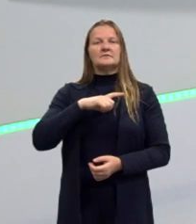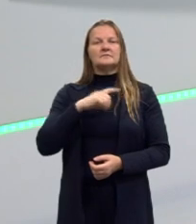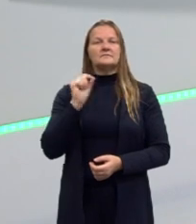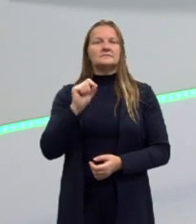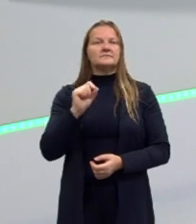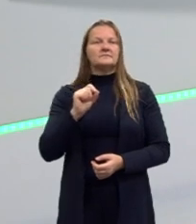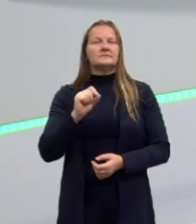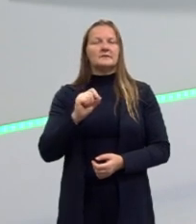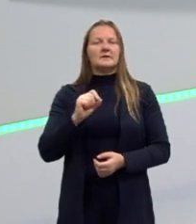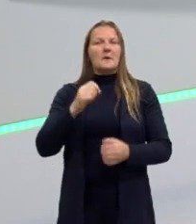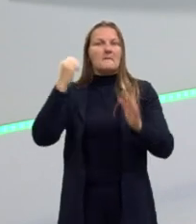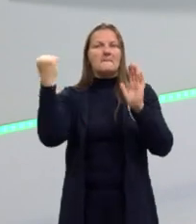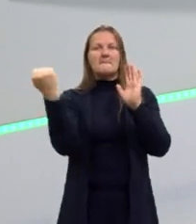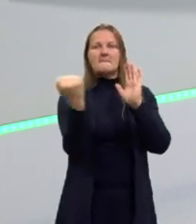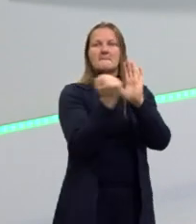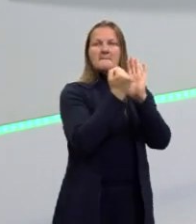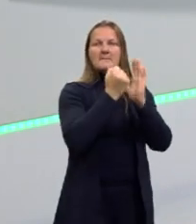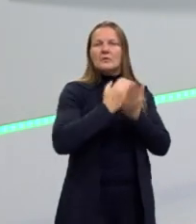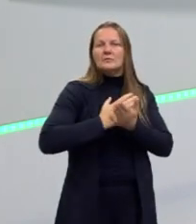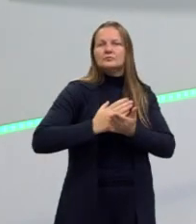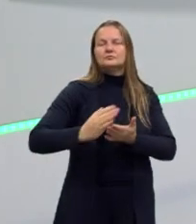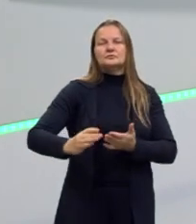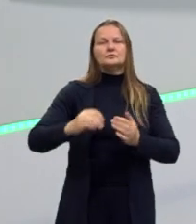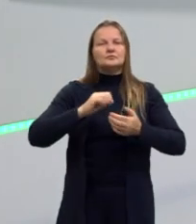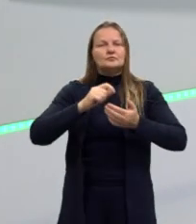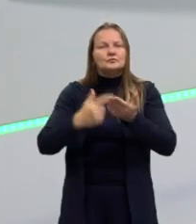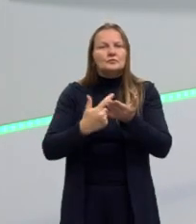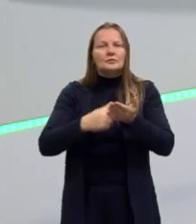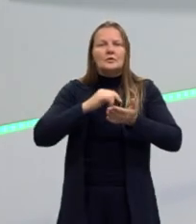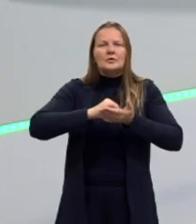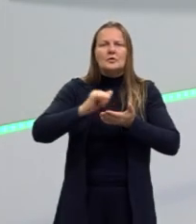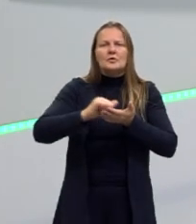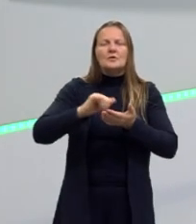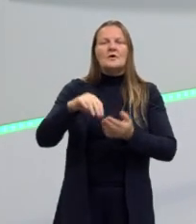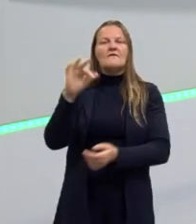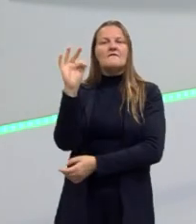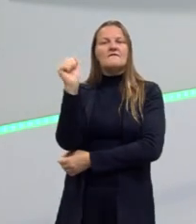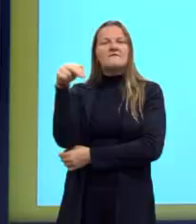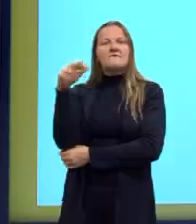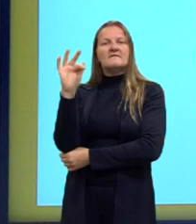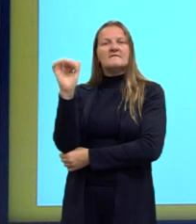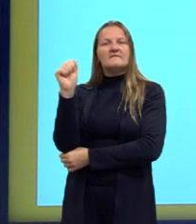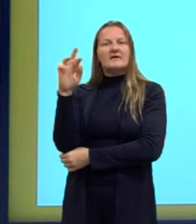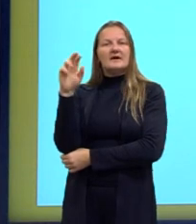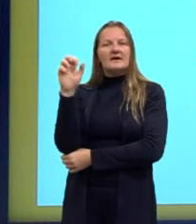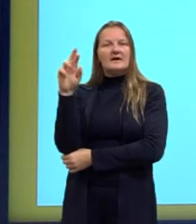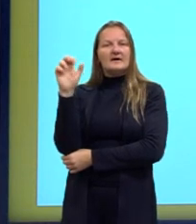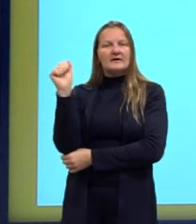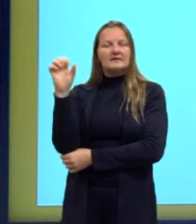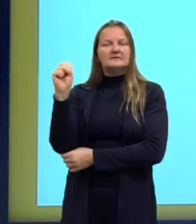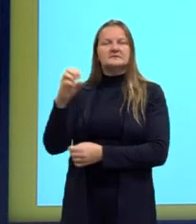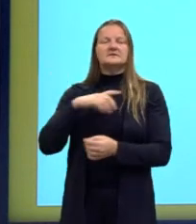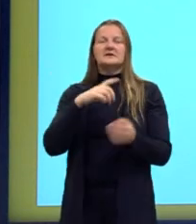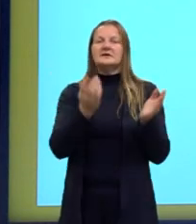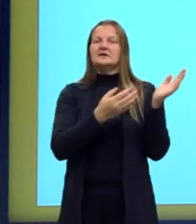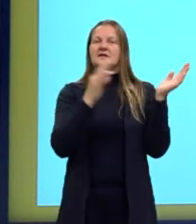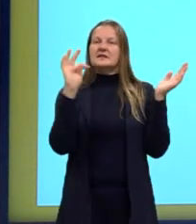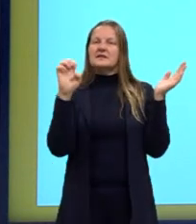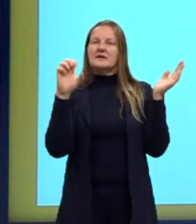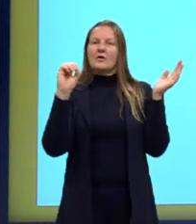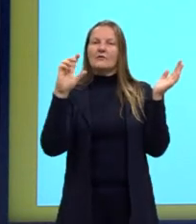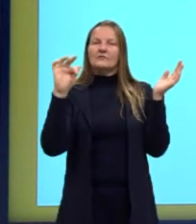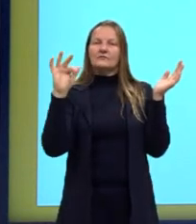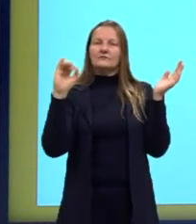o seu marco inicial, a publicação da obra Fanfarras, de um autor chamado Teófilo Dias, em